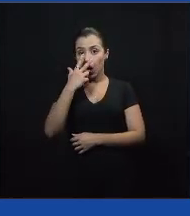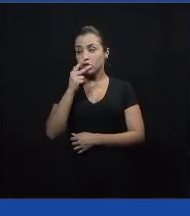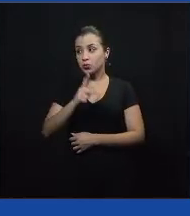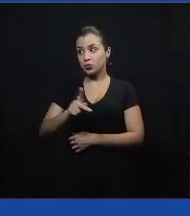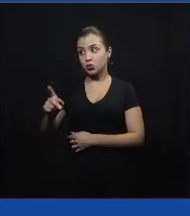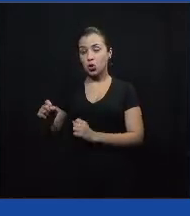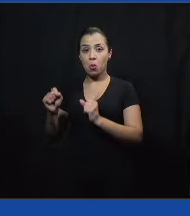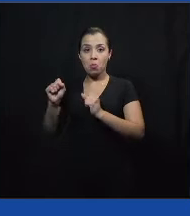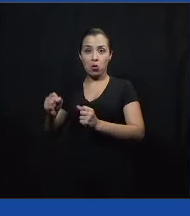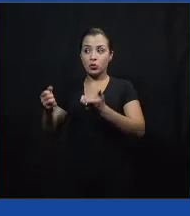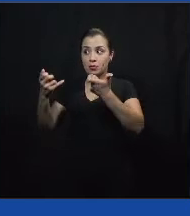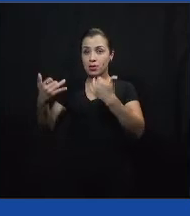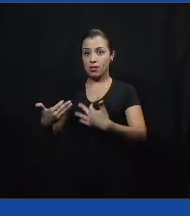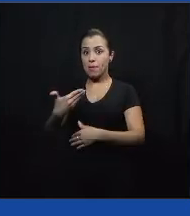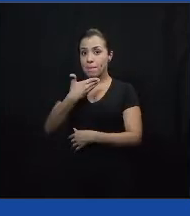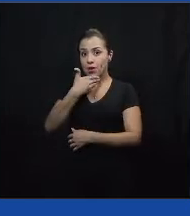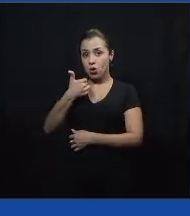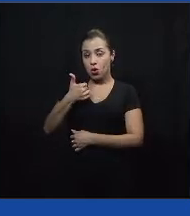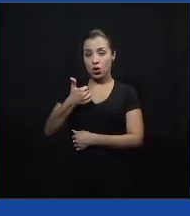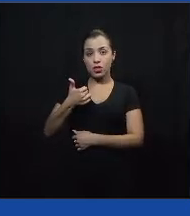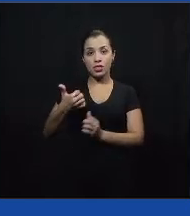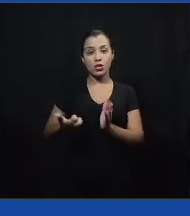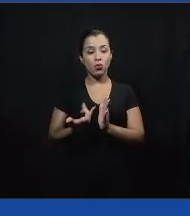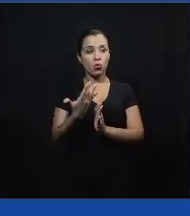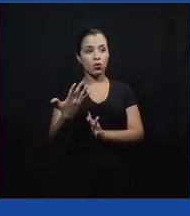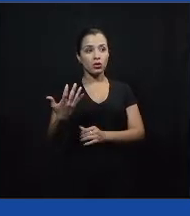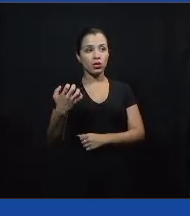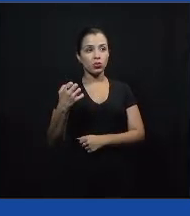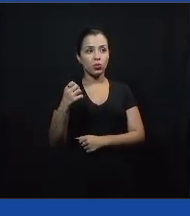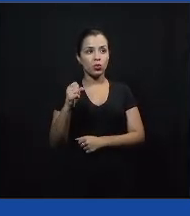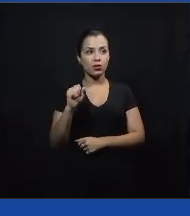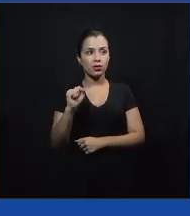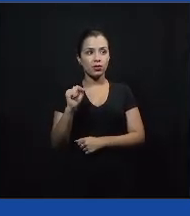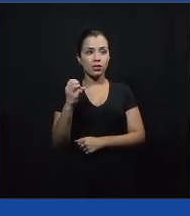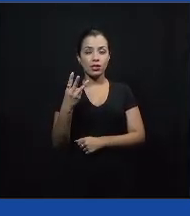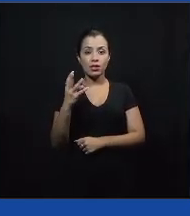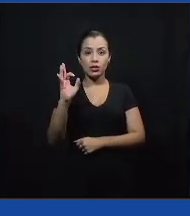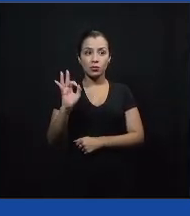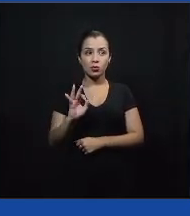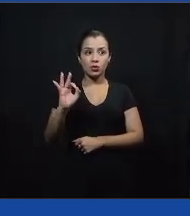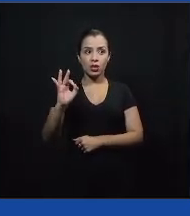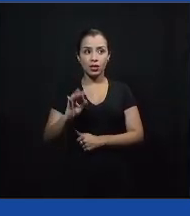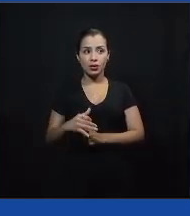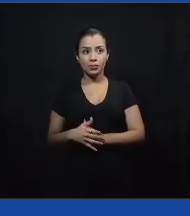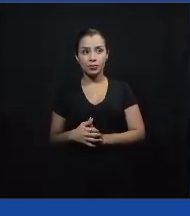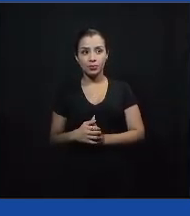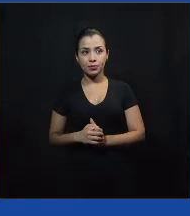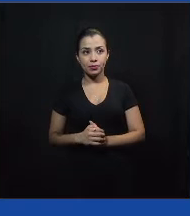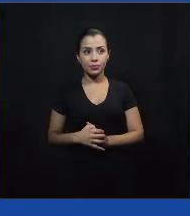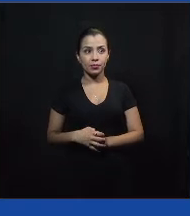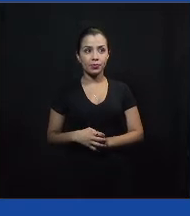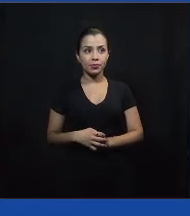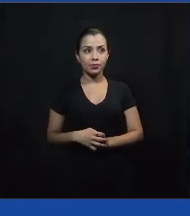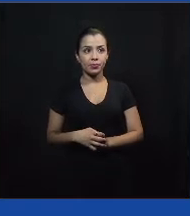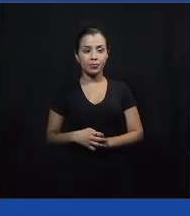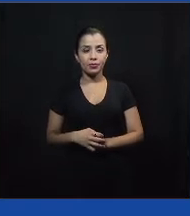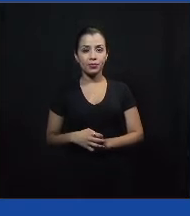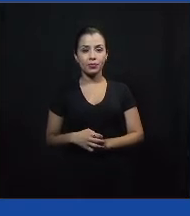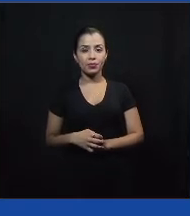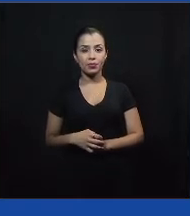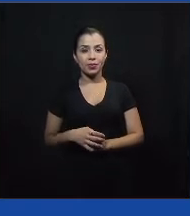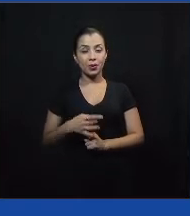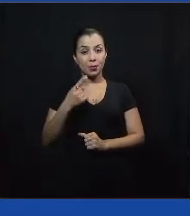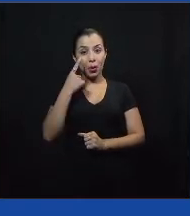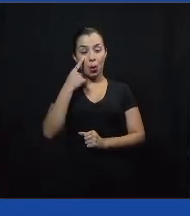número ali perto de 83%. Segundo alguns dados, vou precisar lembrar de onde mais as fontes estão aqui, aqui embaixo, gente,